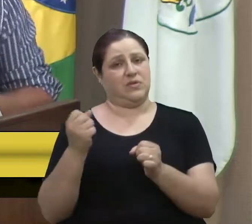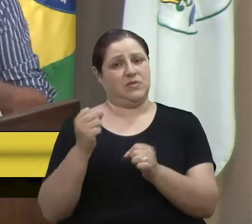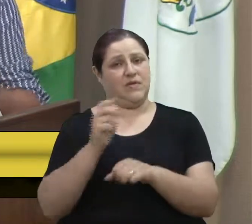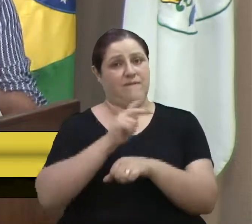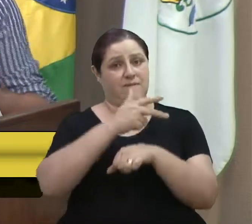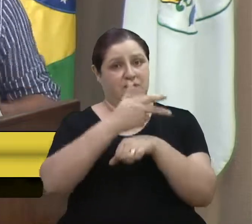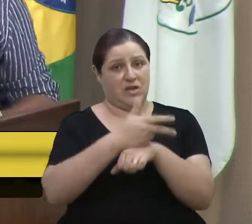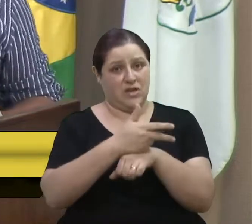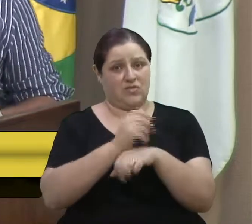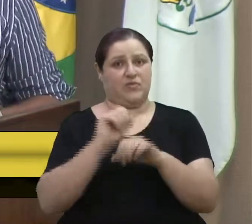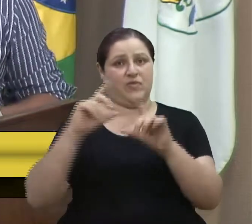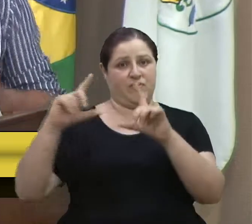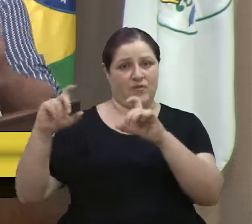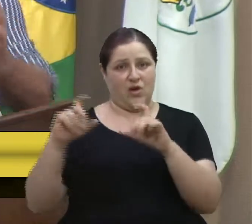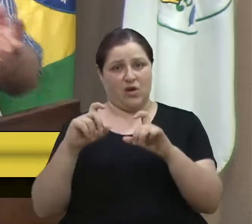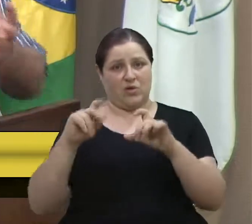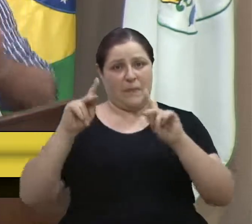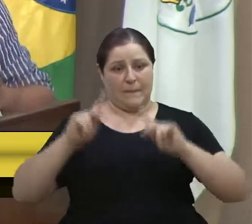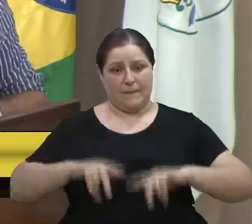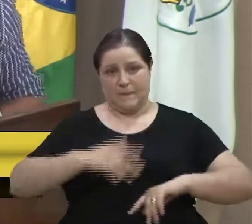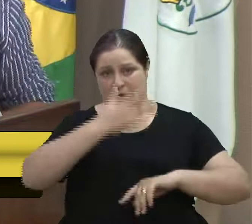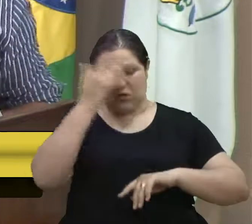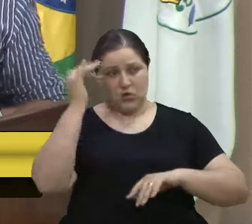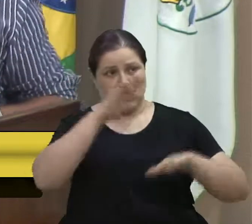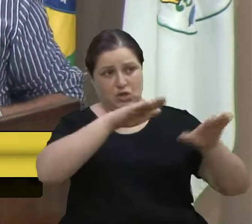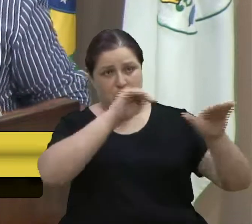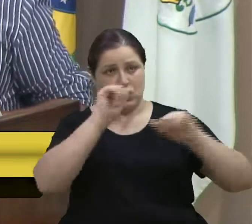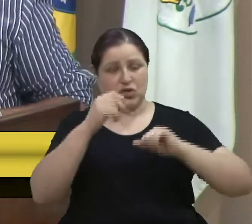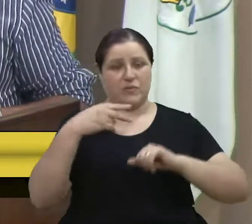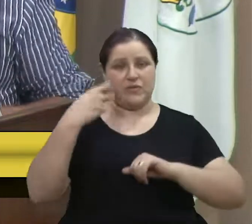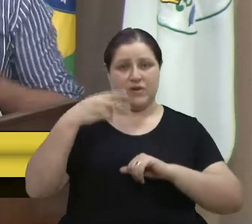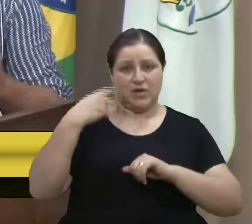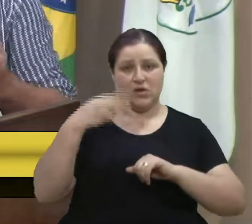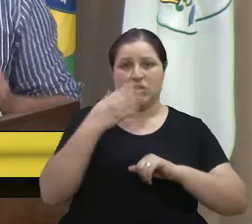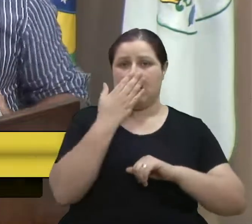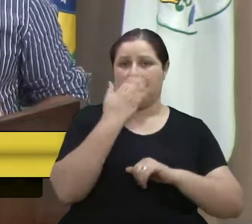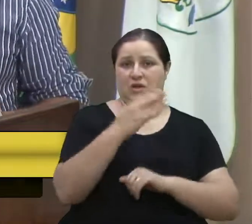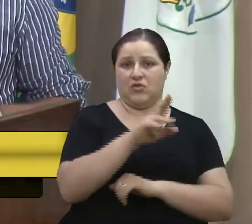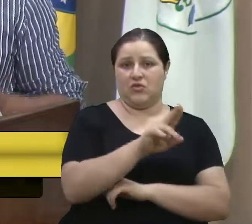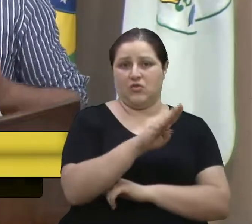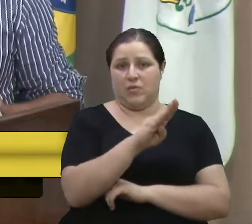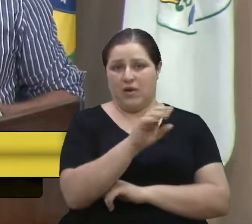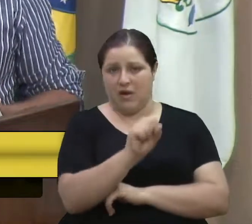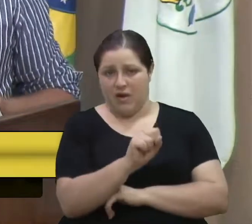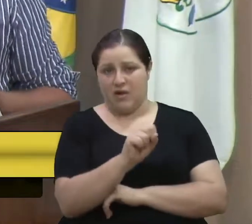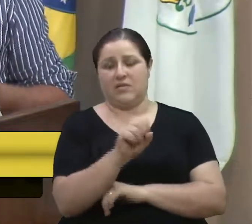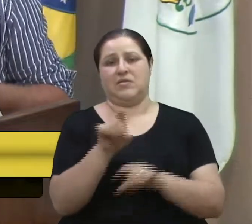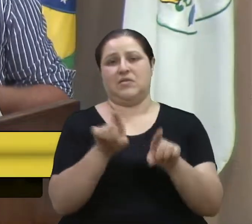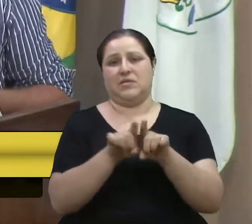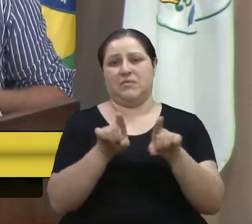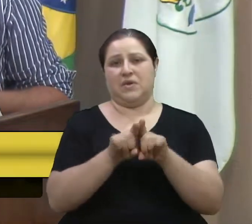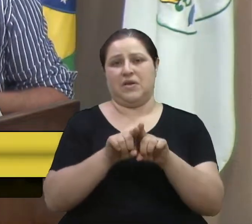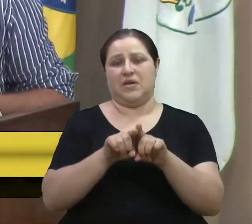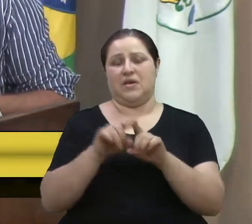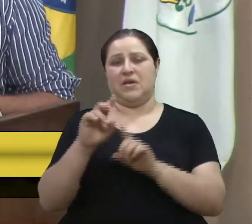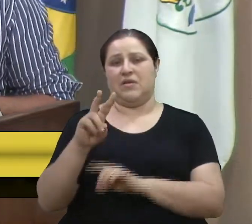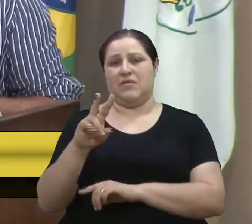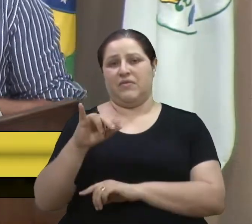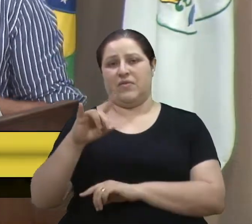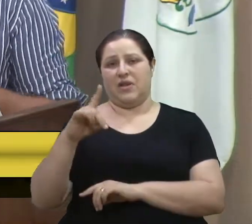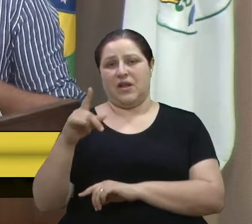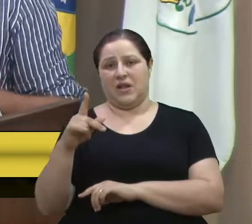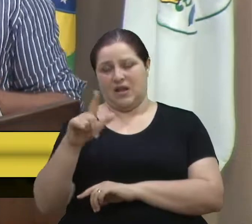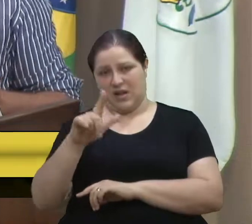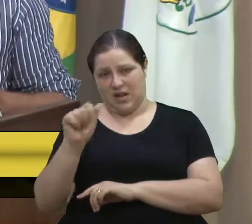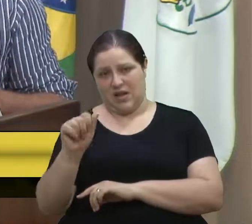chamando o vereador lá, vem aqui no Vila IP, vem aqui na frente do UBS, vão brigar, vai dar problema. Então, eu não